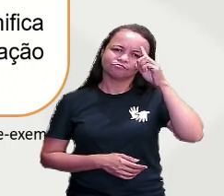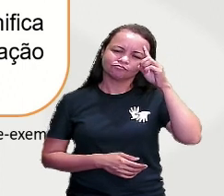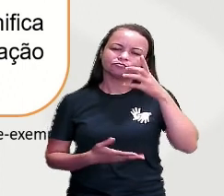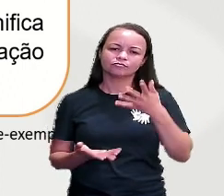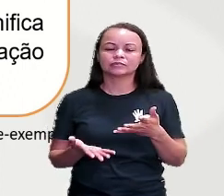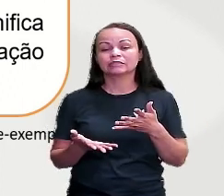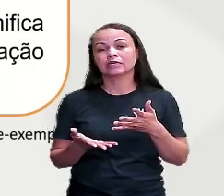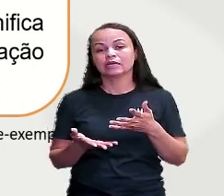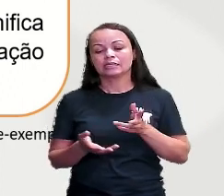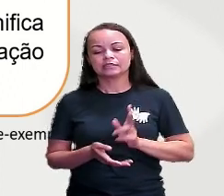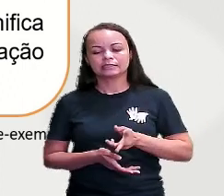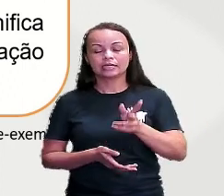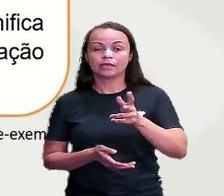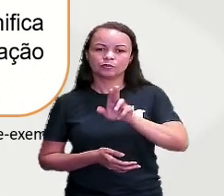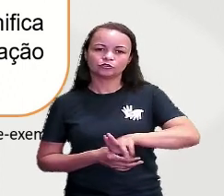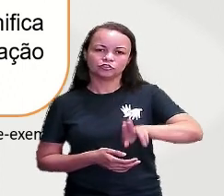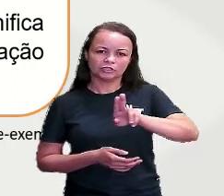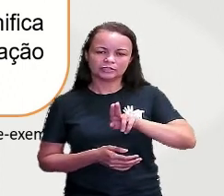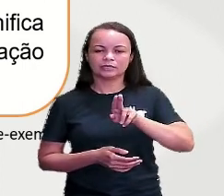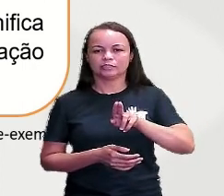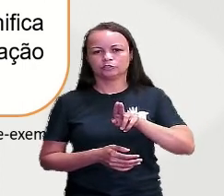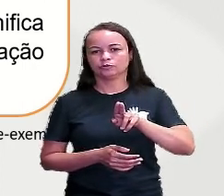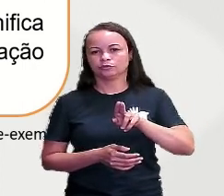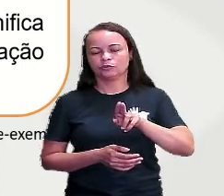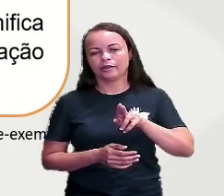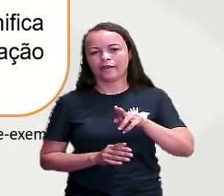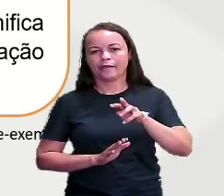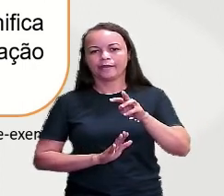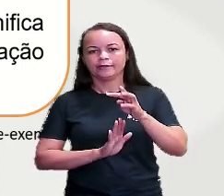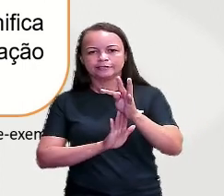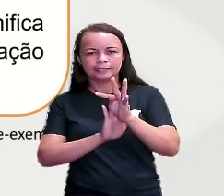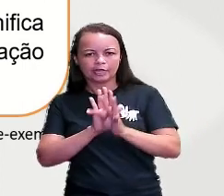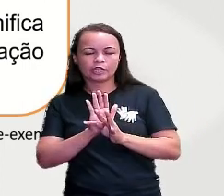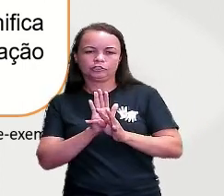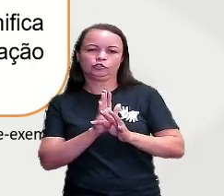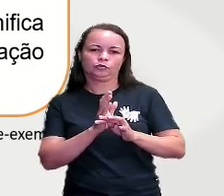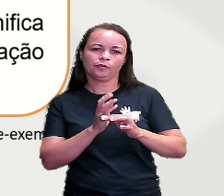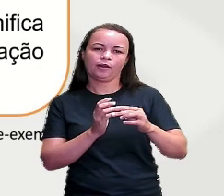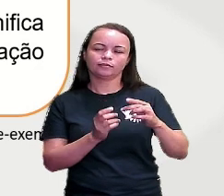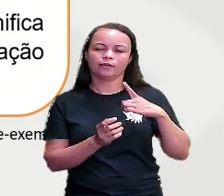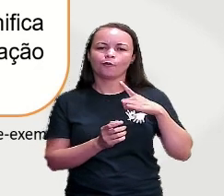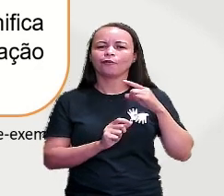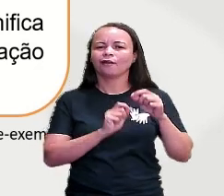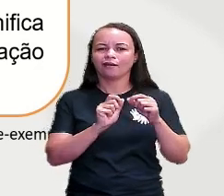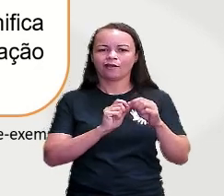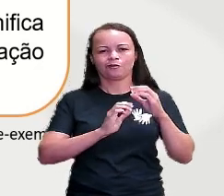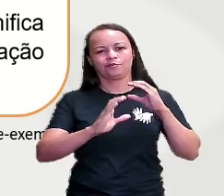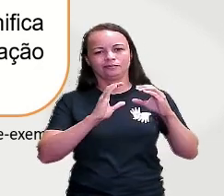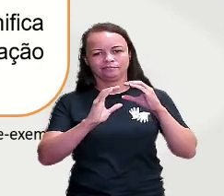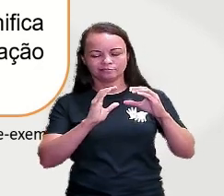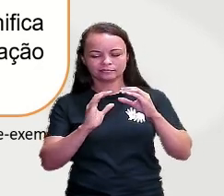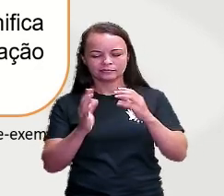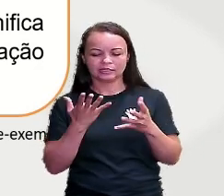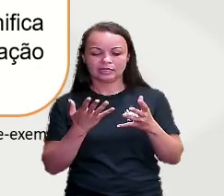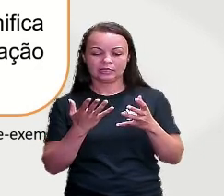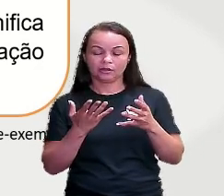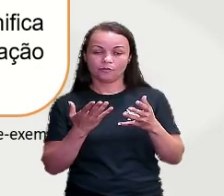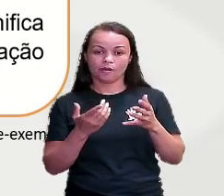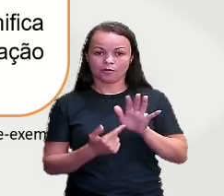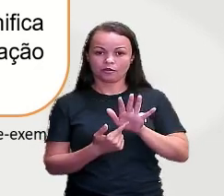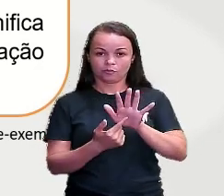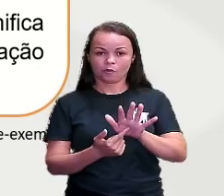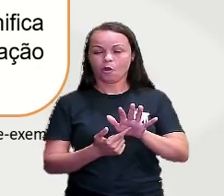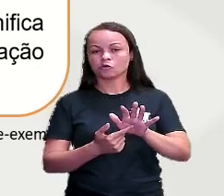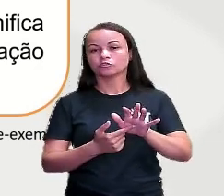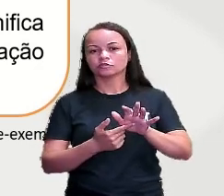sempre utilizamos textos para nos comunicar. E eu trouxe aqui uma informação sobre um